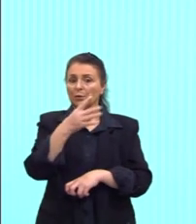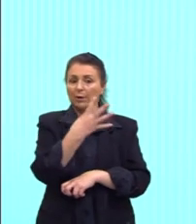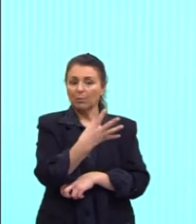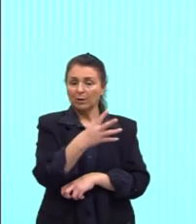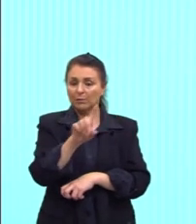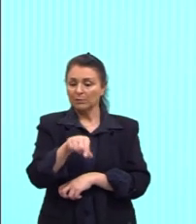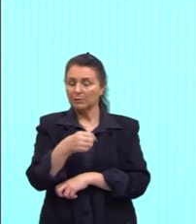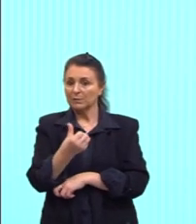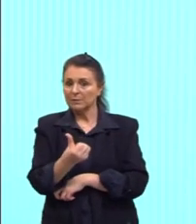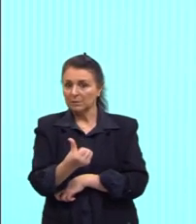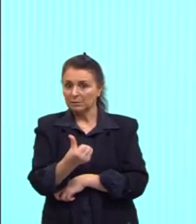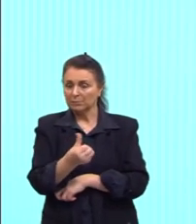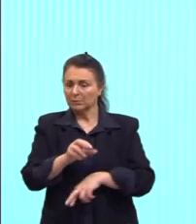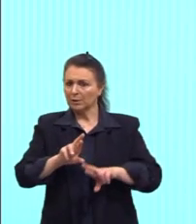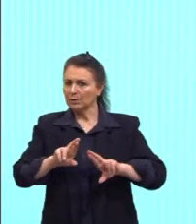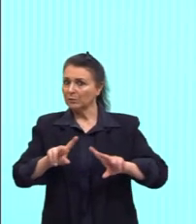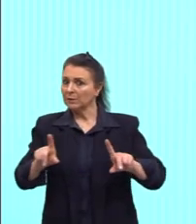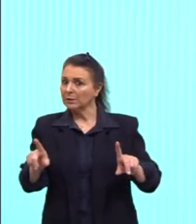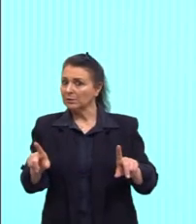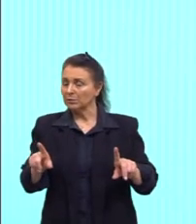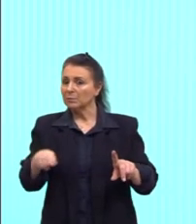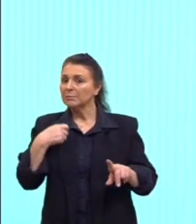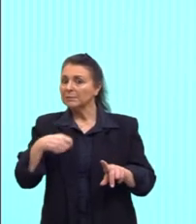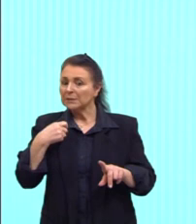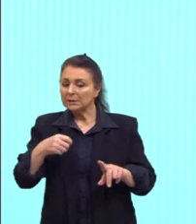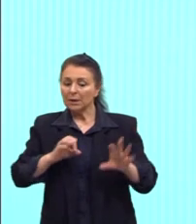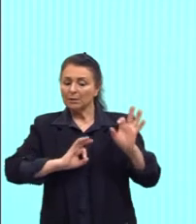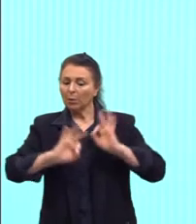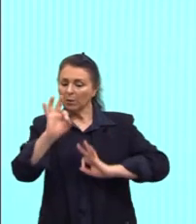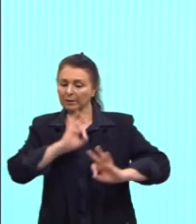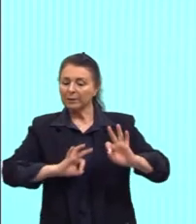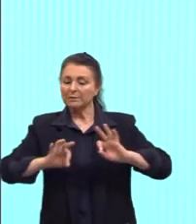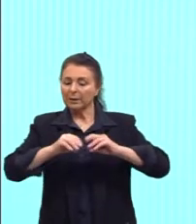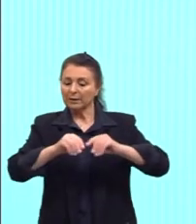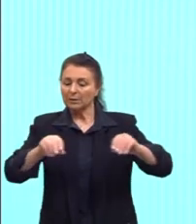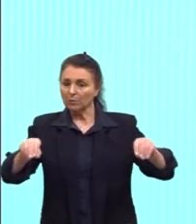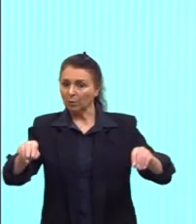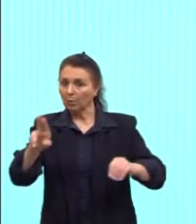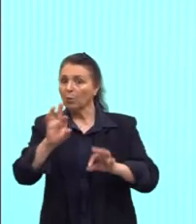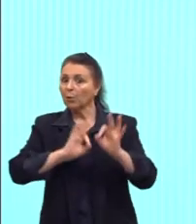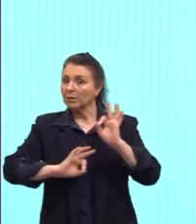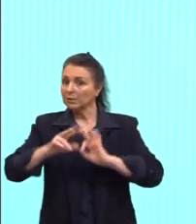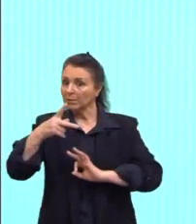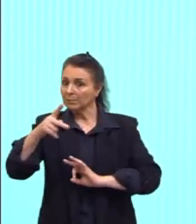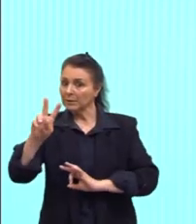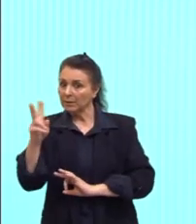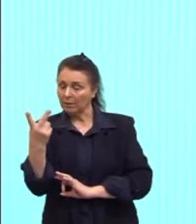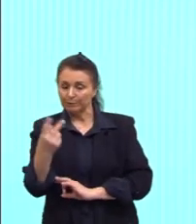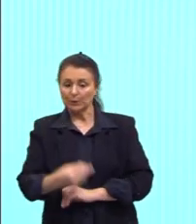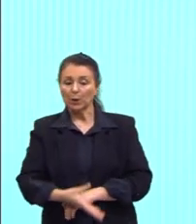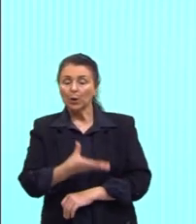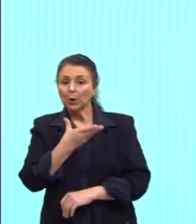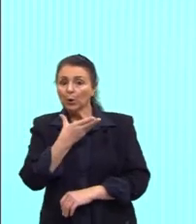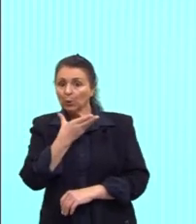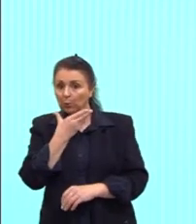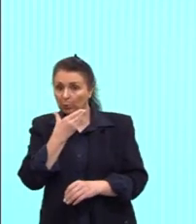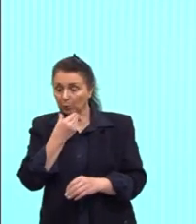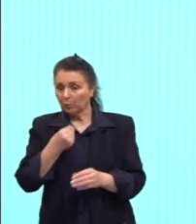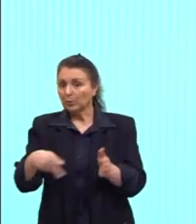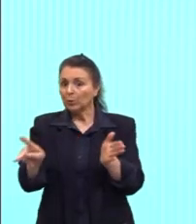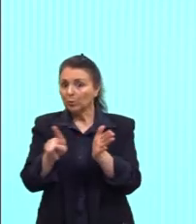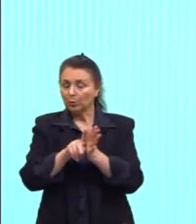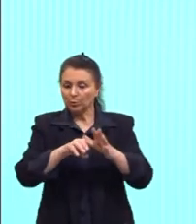,6. Então, está diferente do ideal, precisa ser feita uma correção de pH. O agricultor resolveu testar três